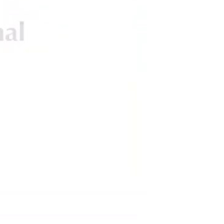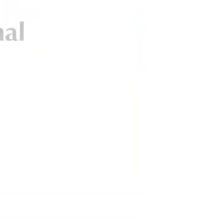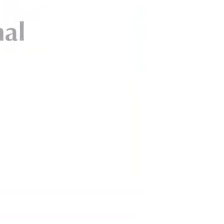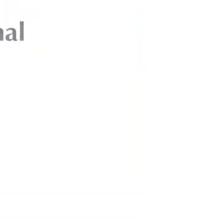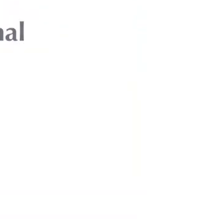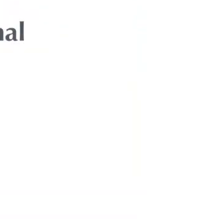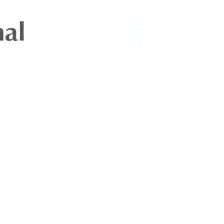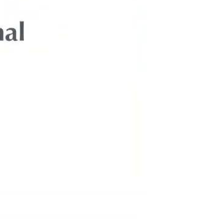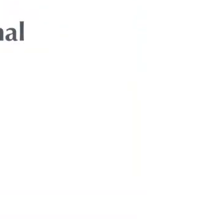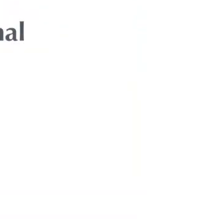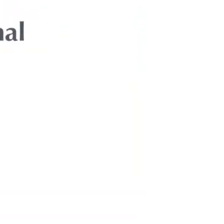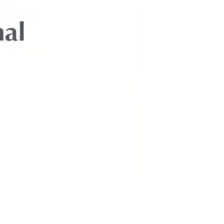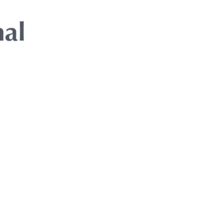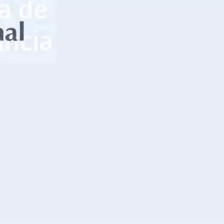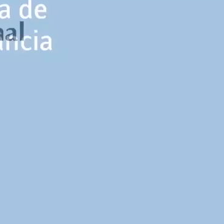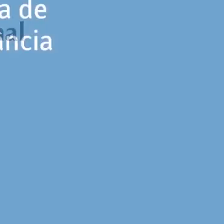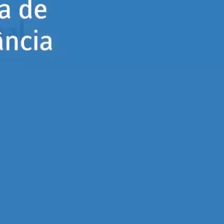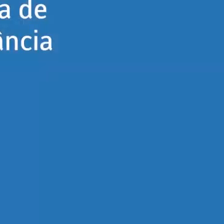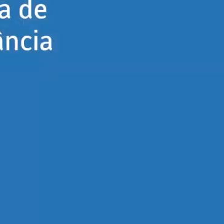Tchau.